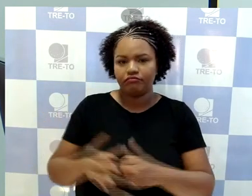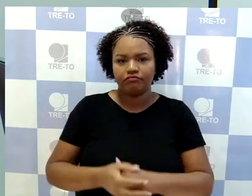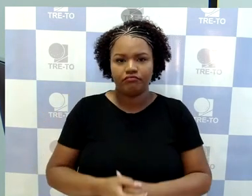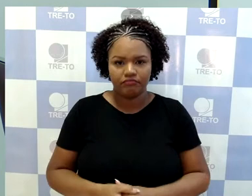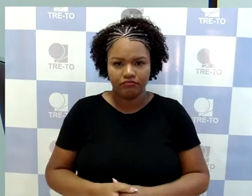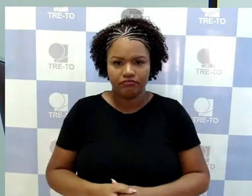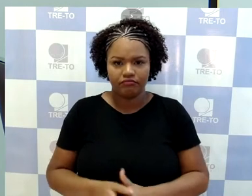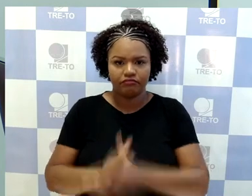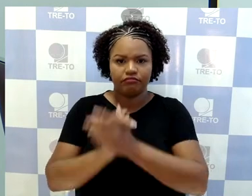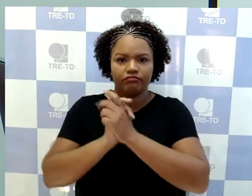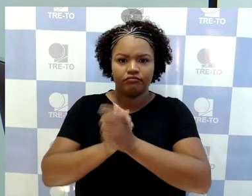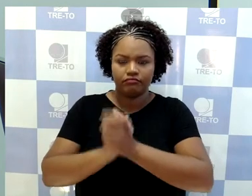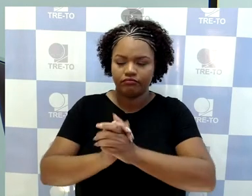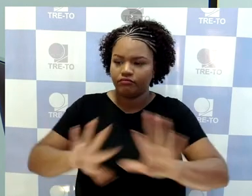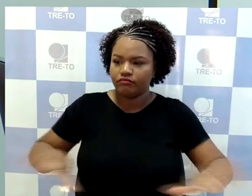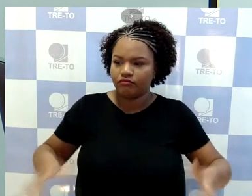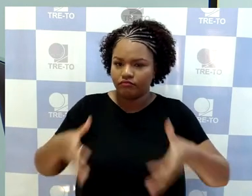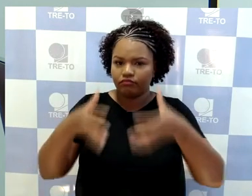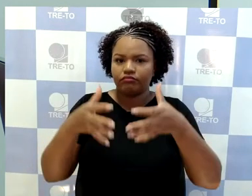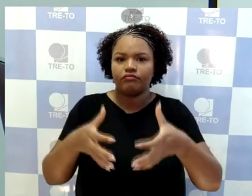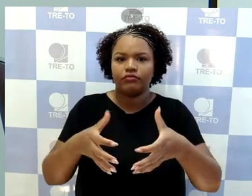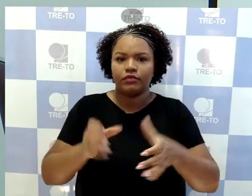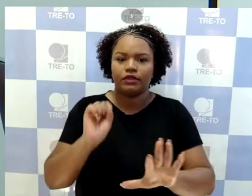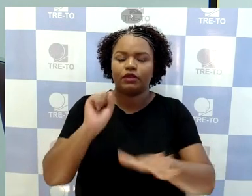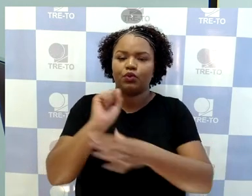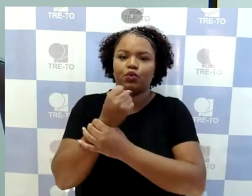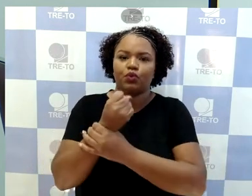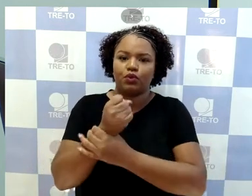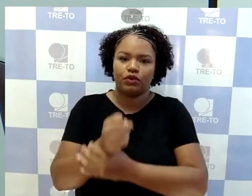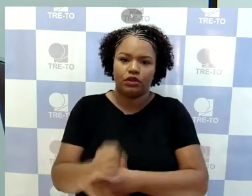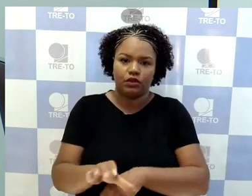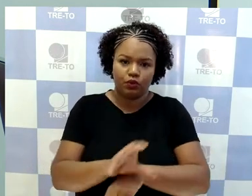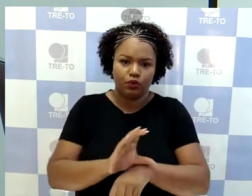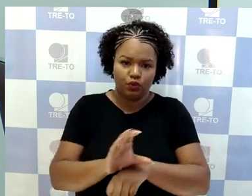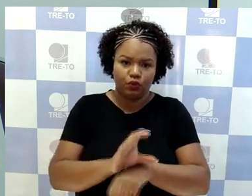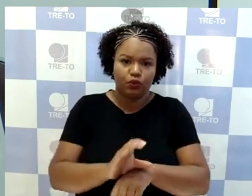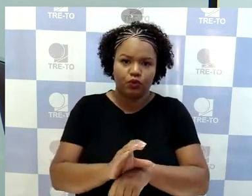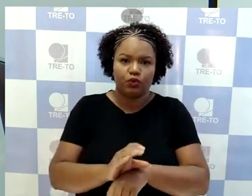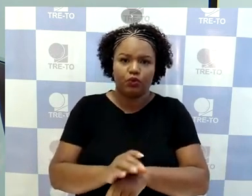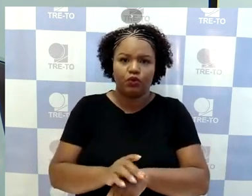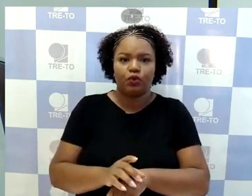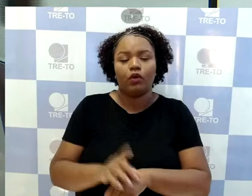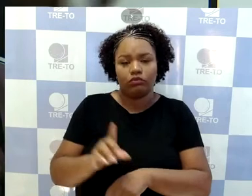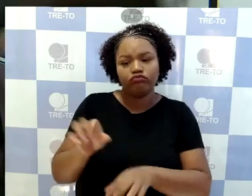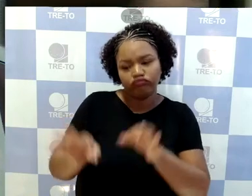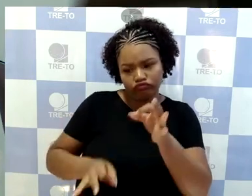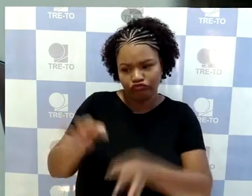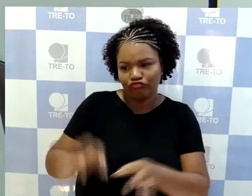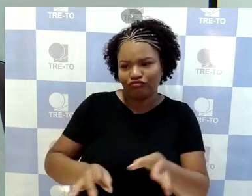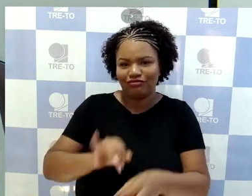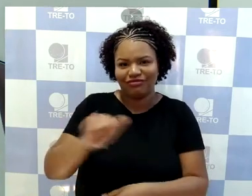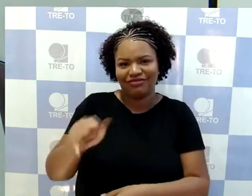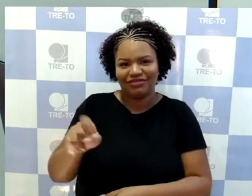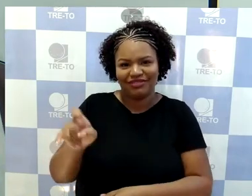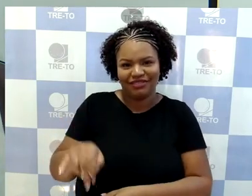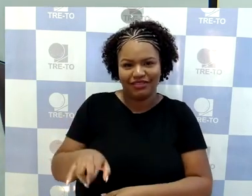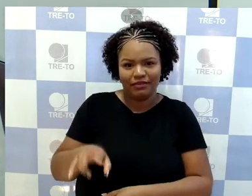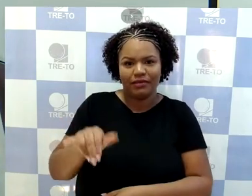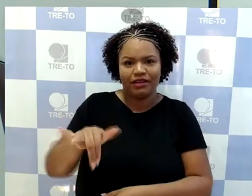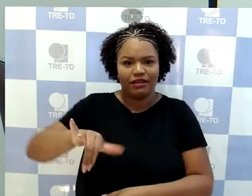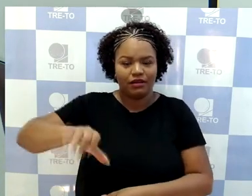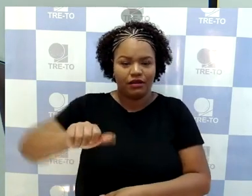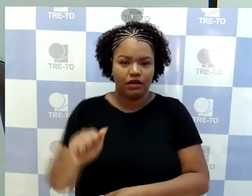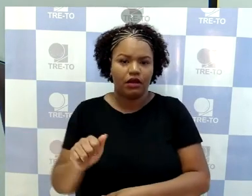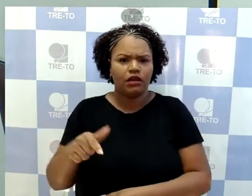Gabinete de Segurança Institucional, capitaneada aqui pelo colega José Maria, pela proficiência que